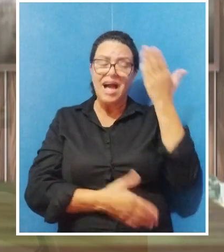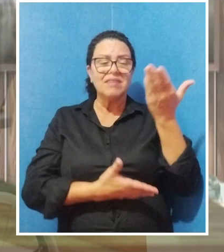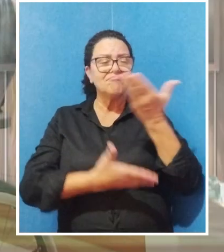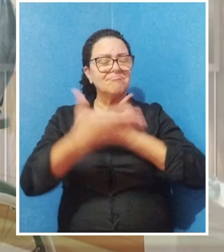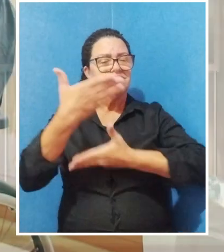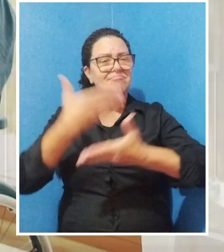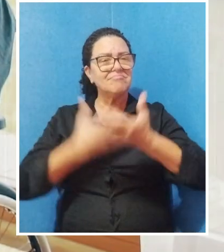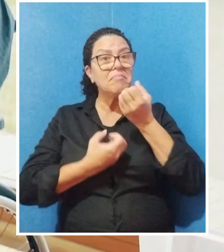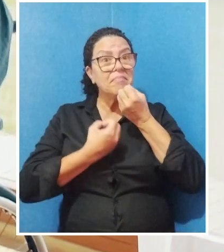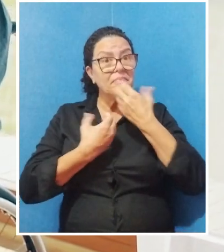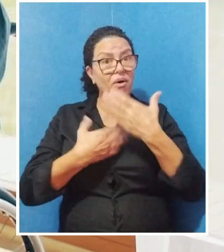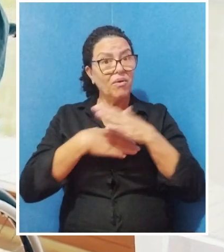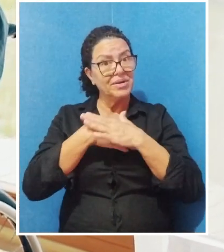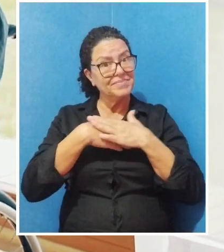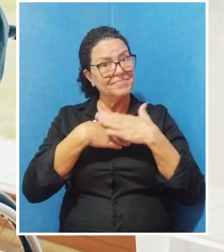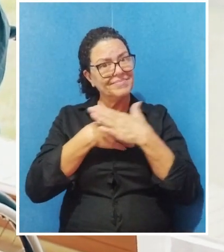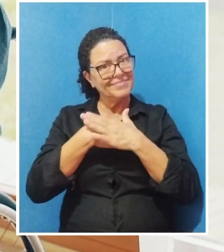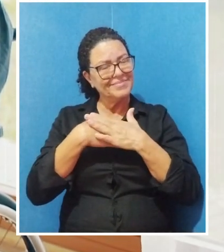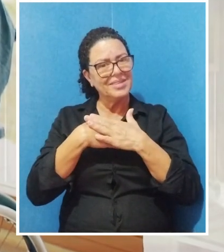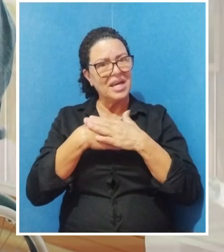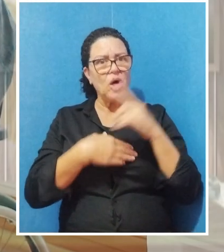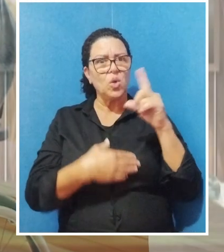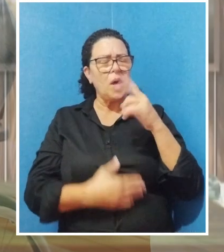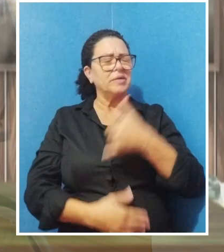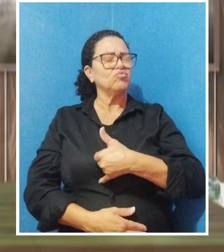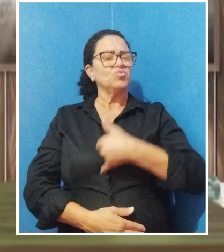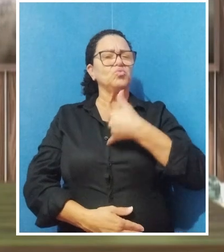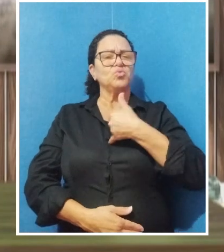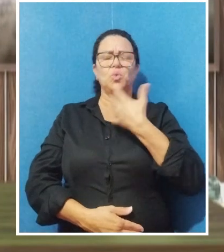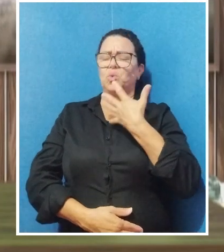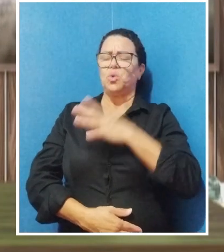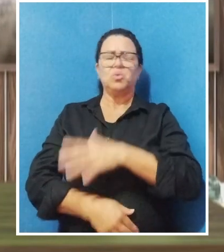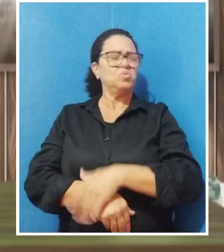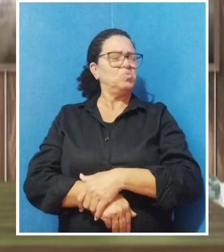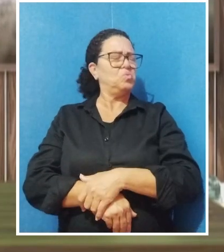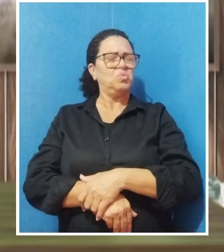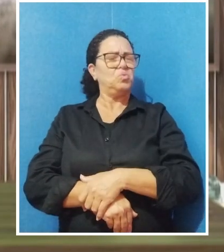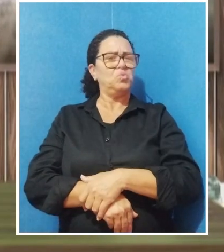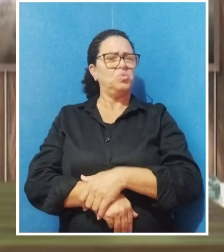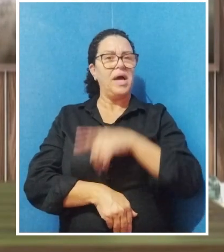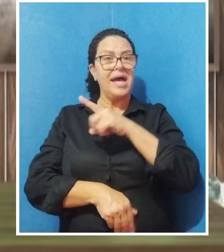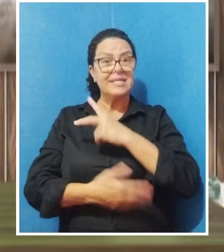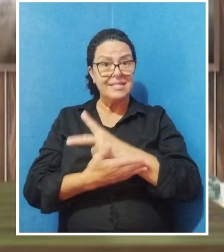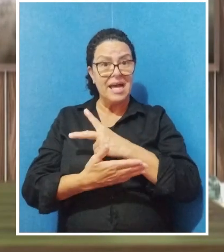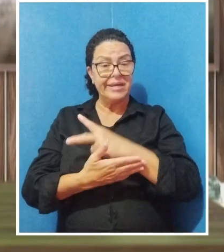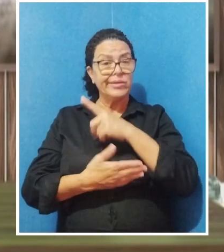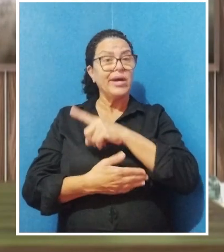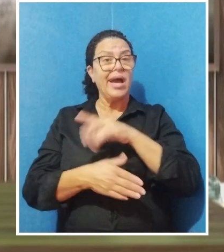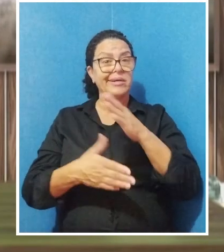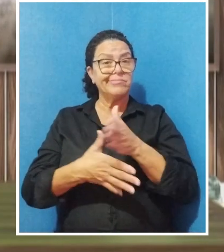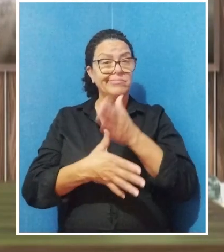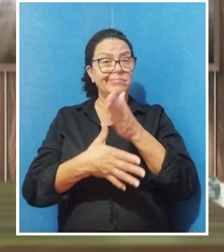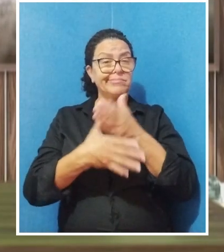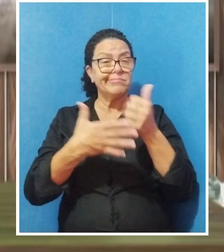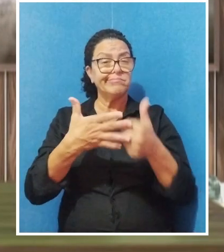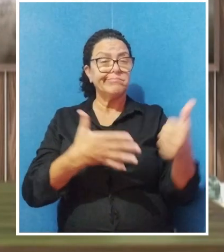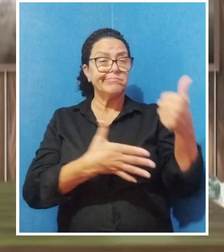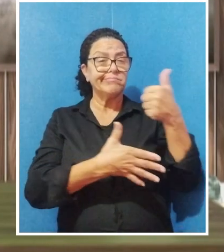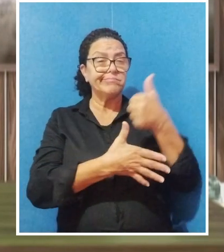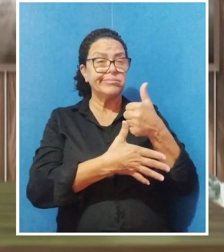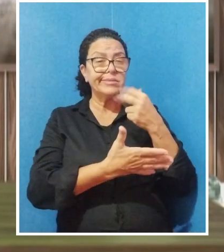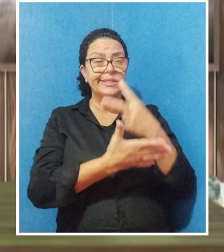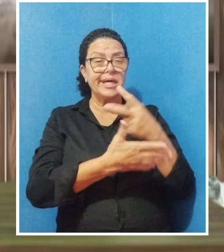gentil um com os outros. Não como aquele orgulhoso que não quer perdoar. Ele quer ser o protagonista.